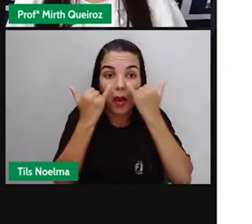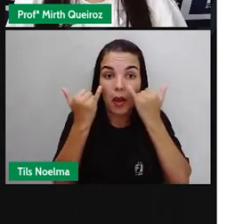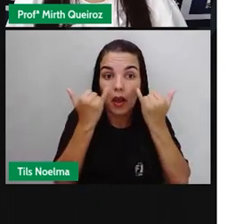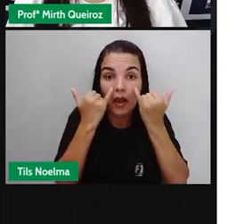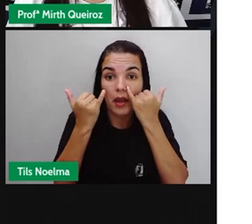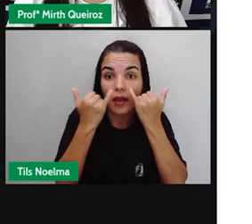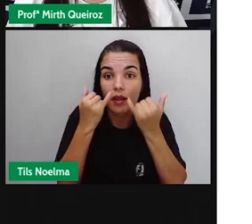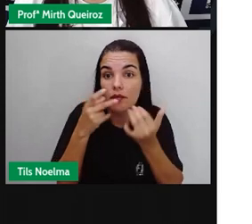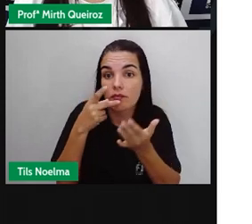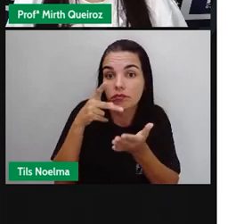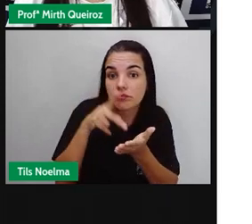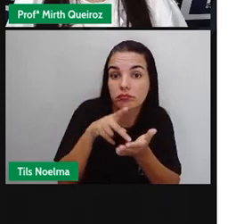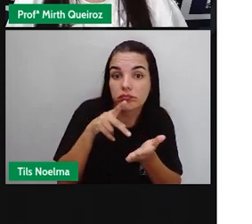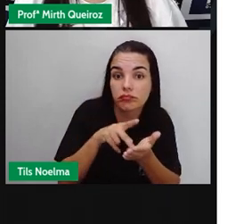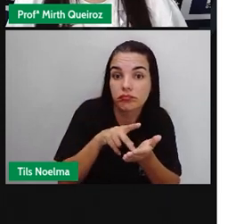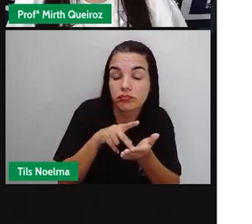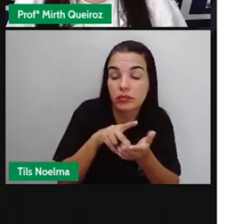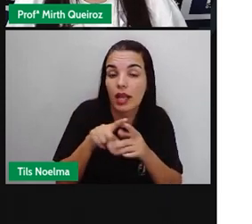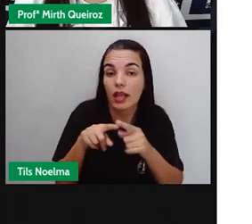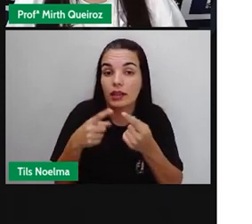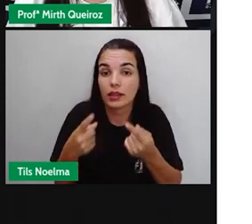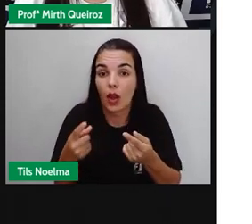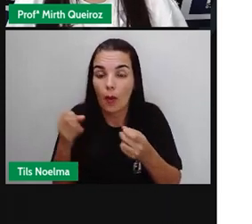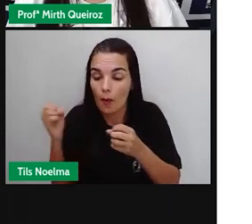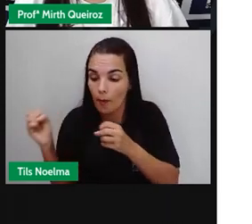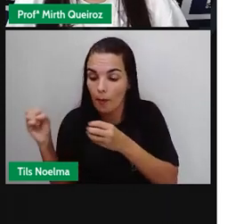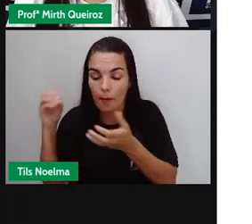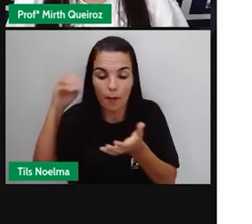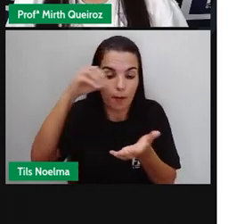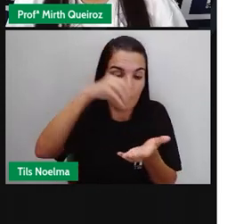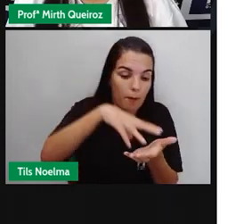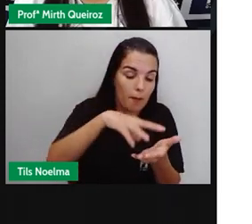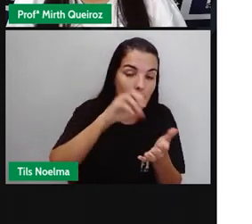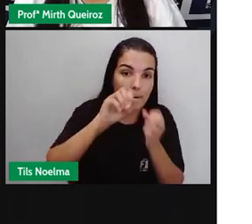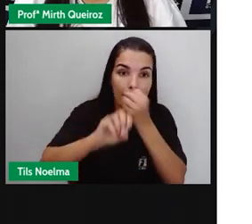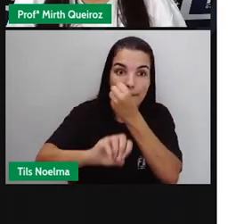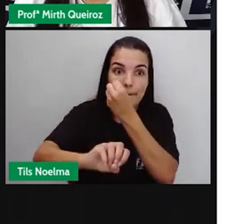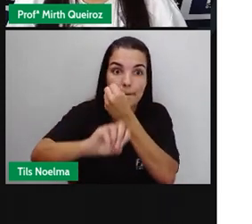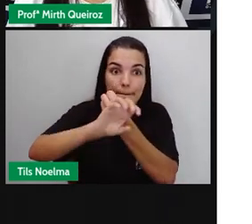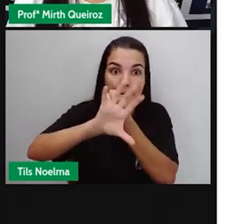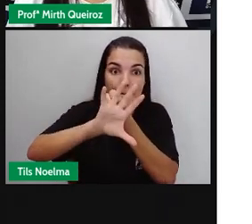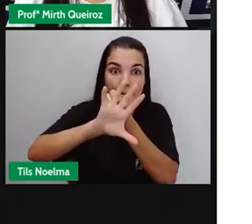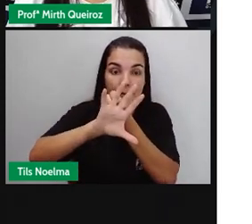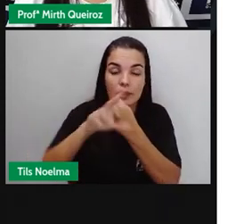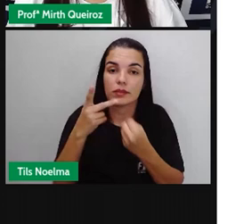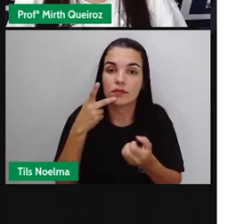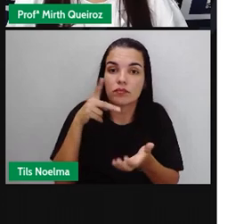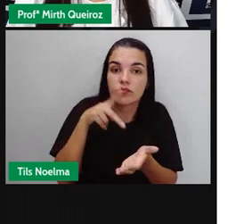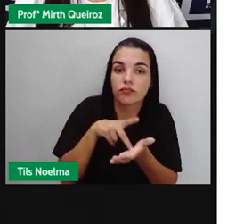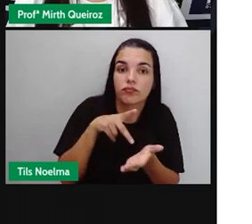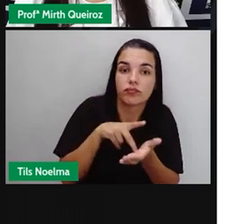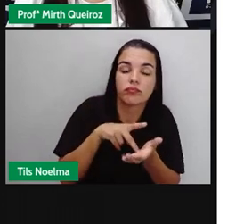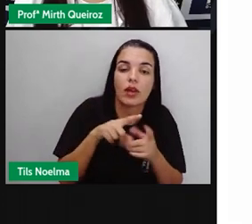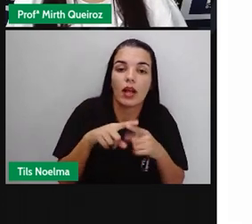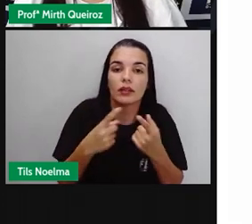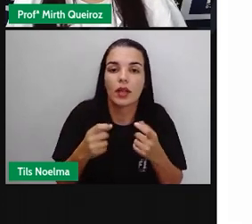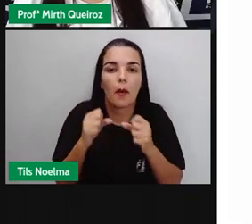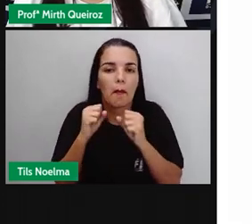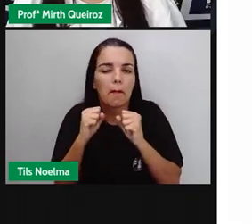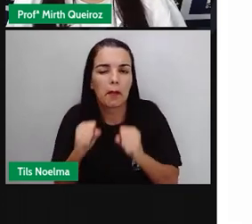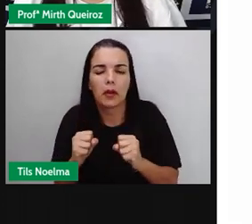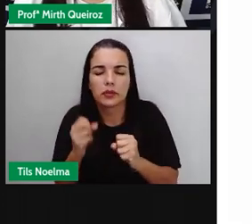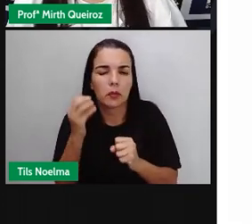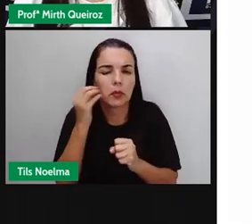Então, os mapas são representações de algo que é real. Neste caso, pode